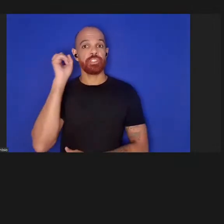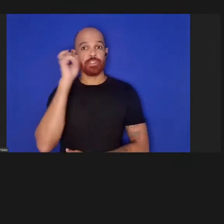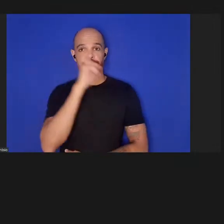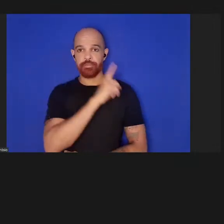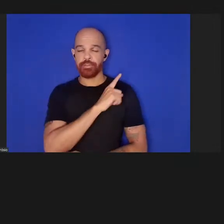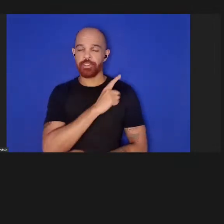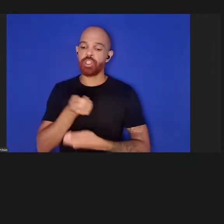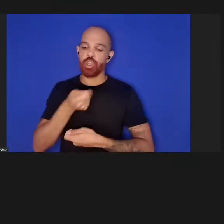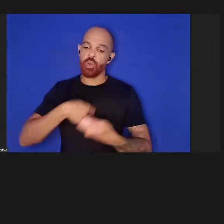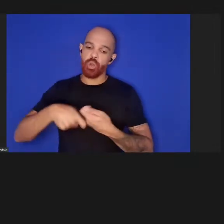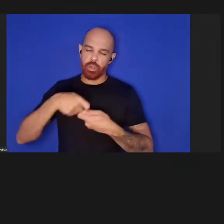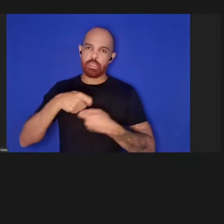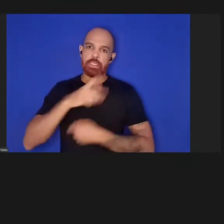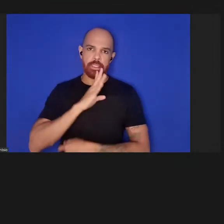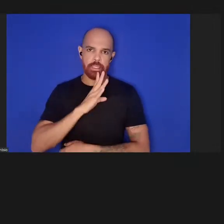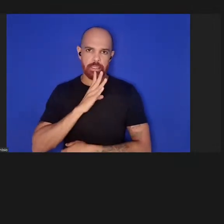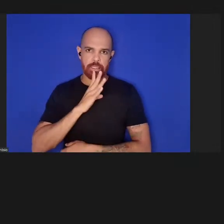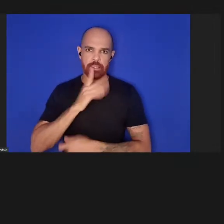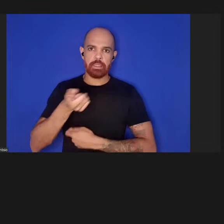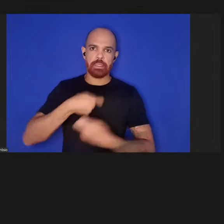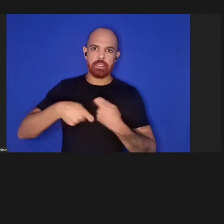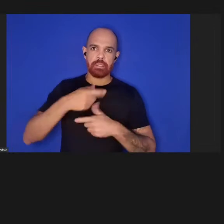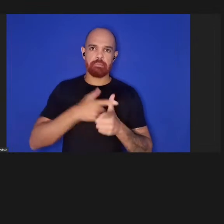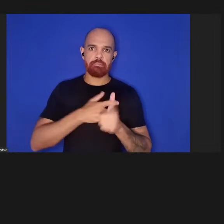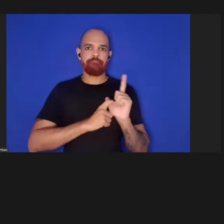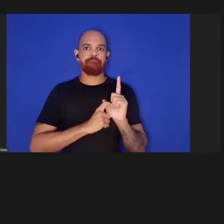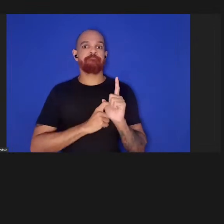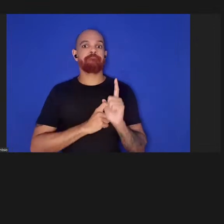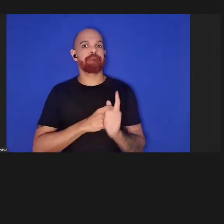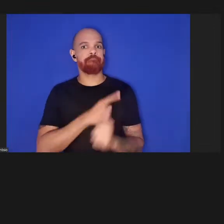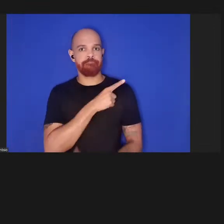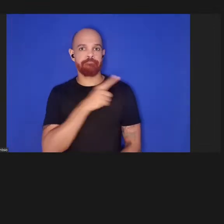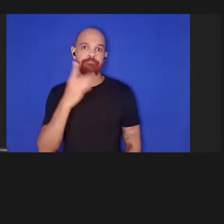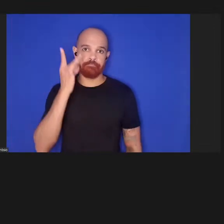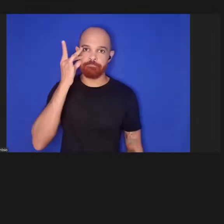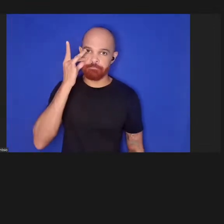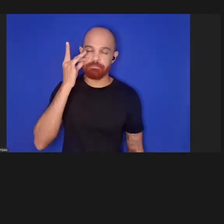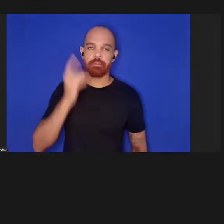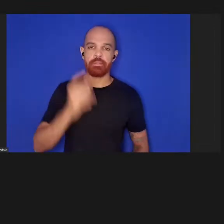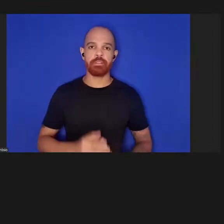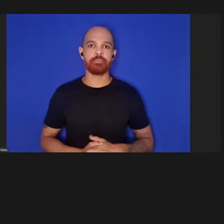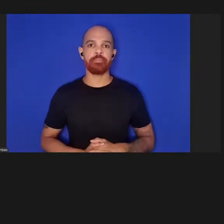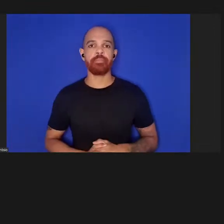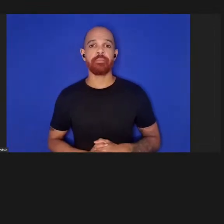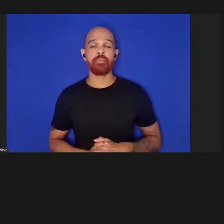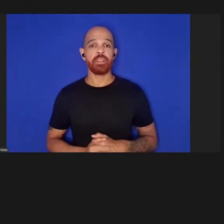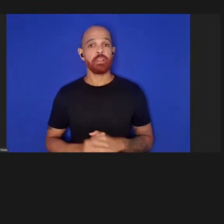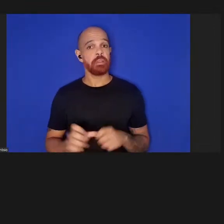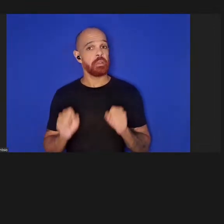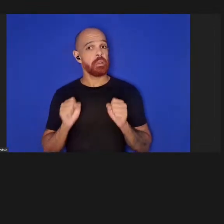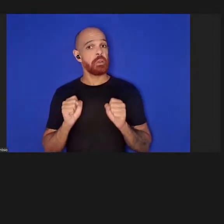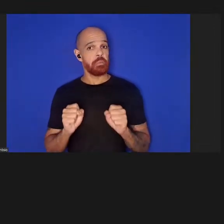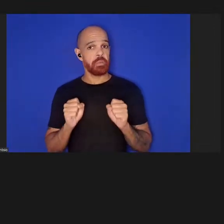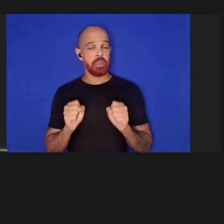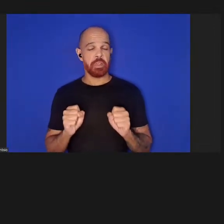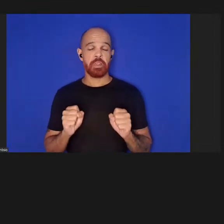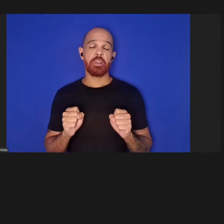economicamente falando, que está diante de nós e pode levar corpos de